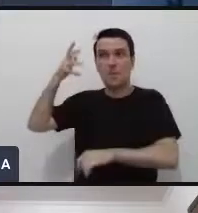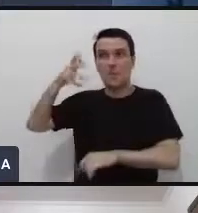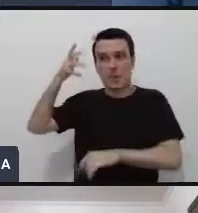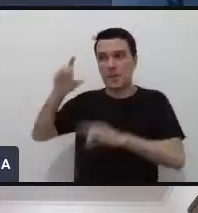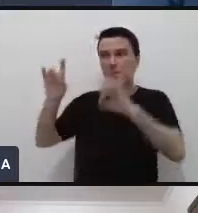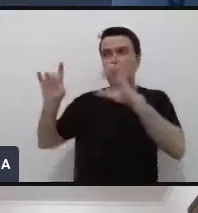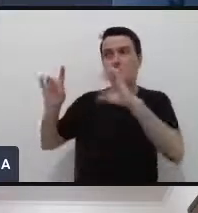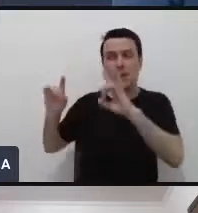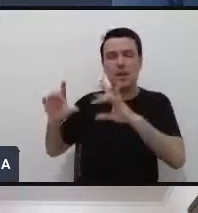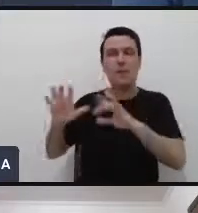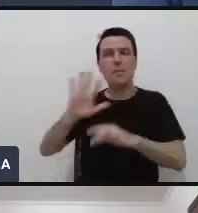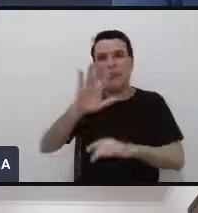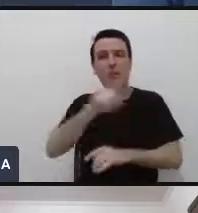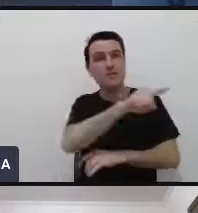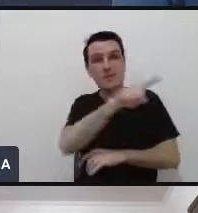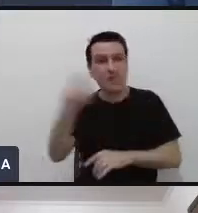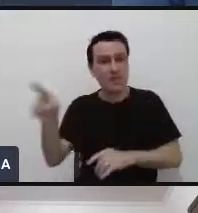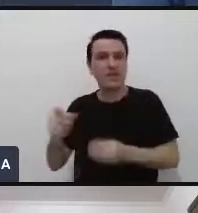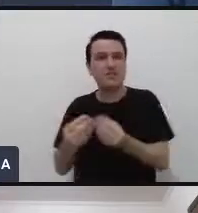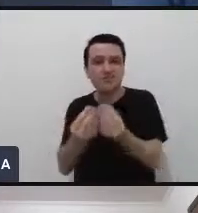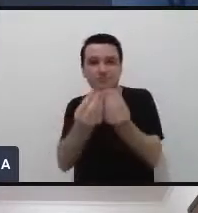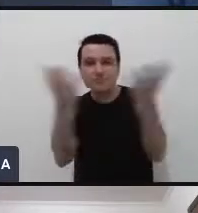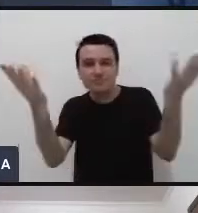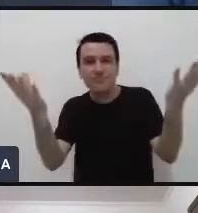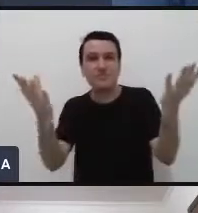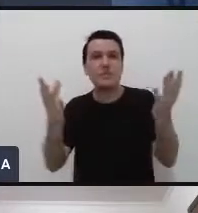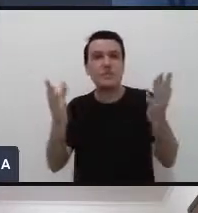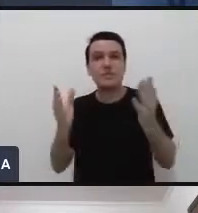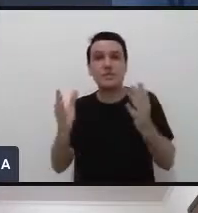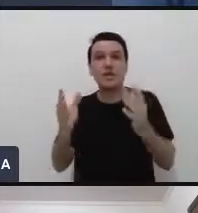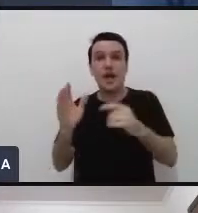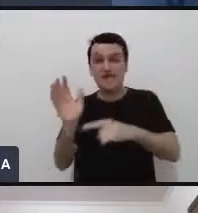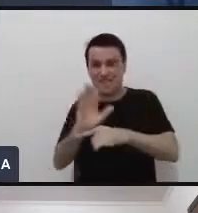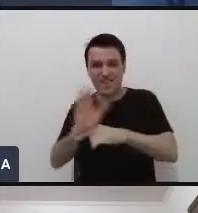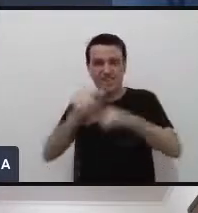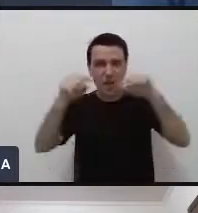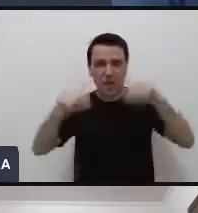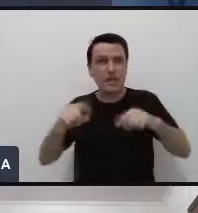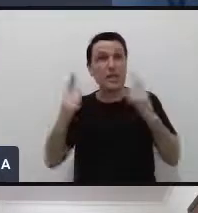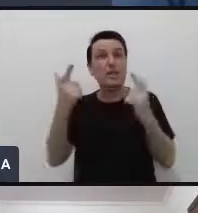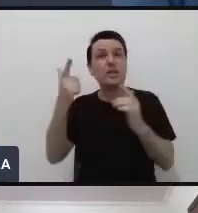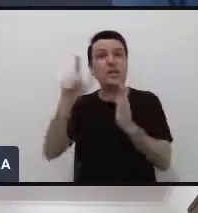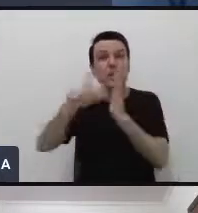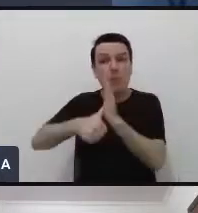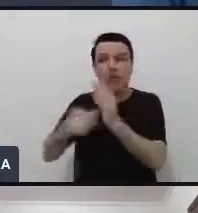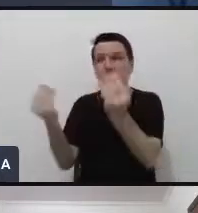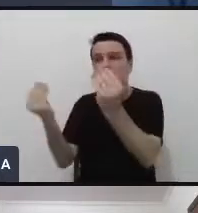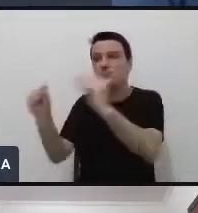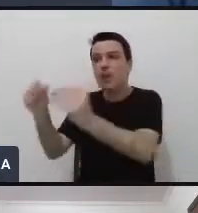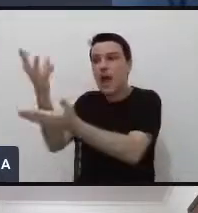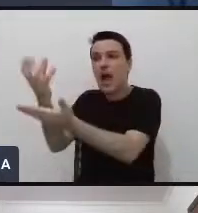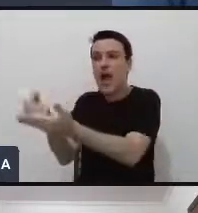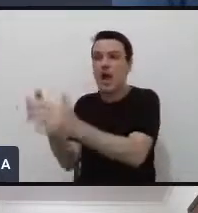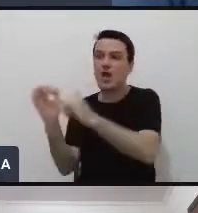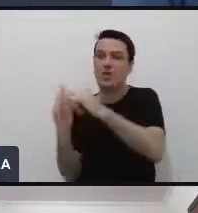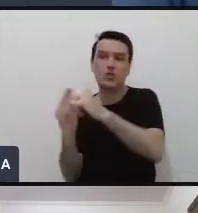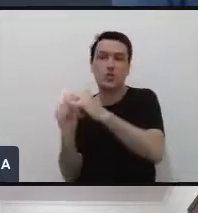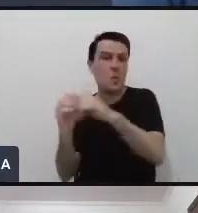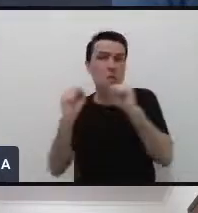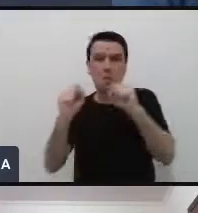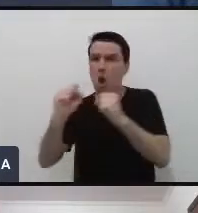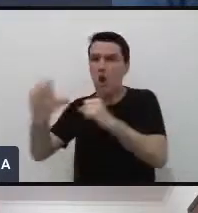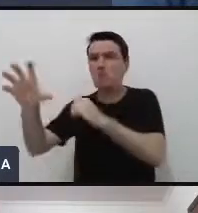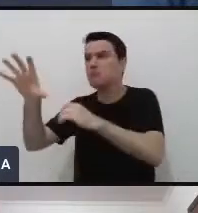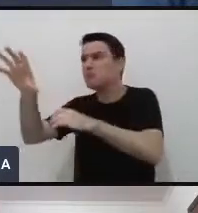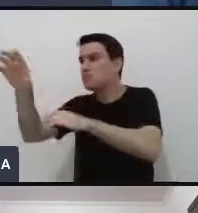fica na no youtube pra quem quiser compartilhar e podem compartilhar o material pra